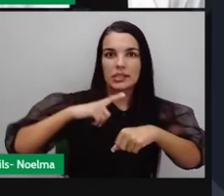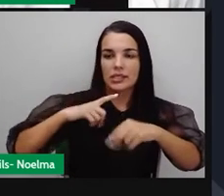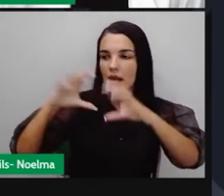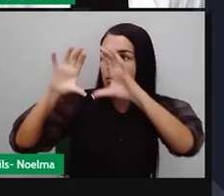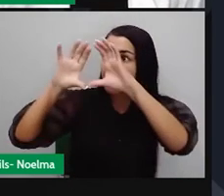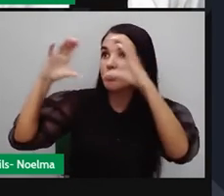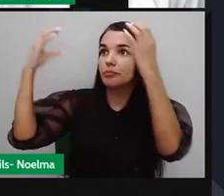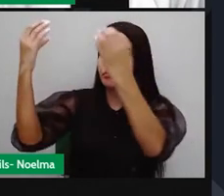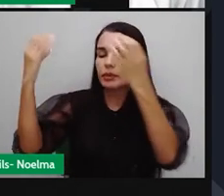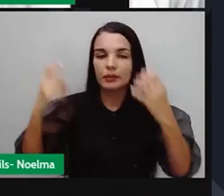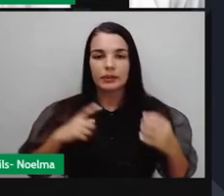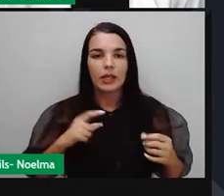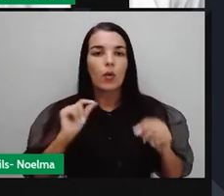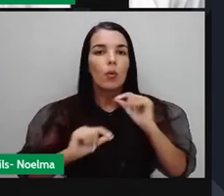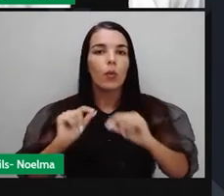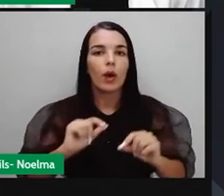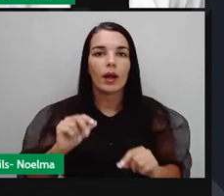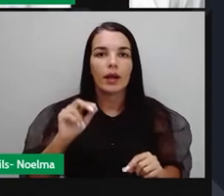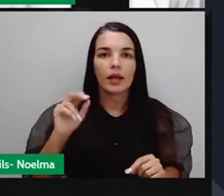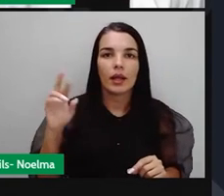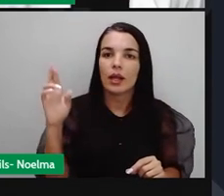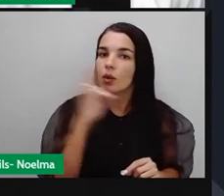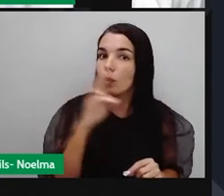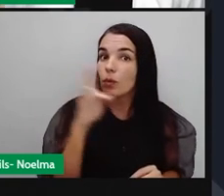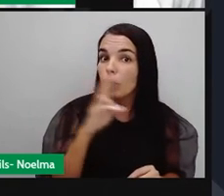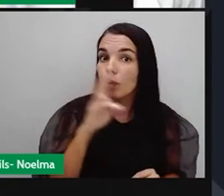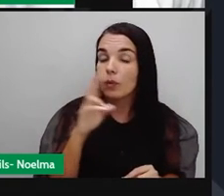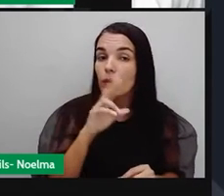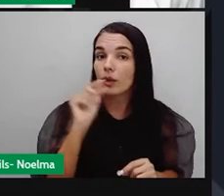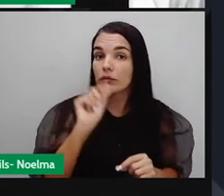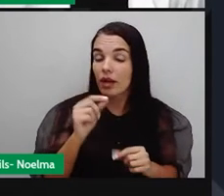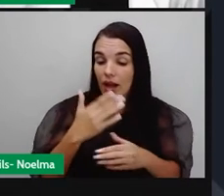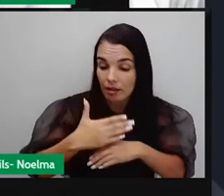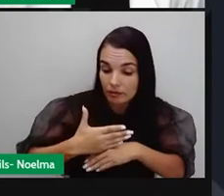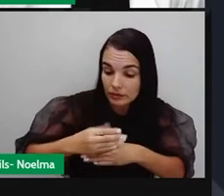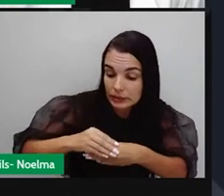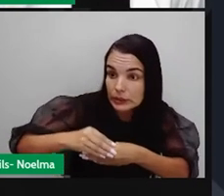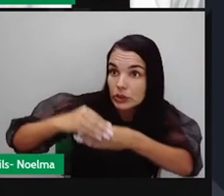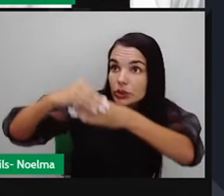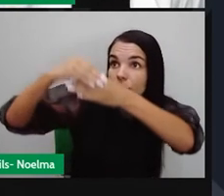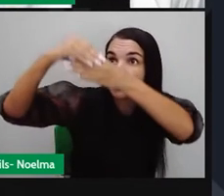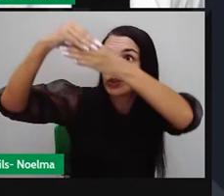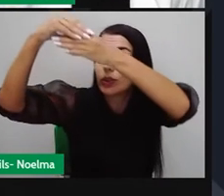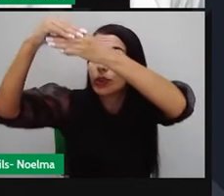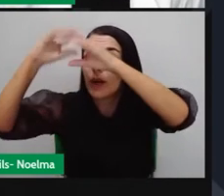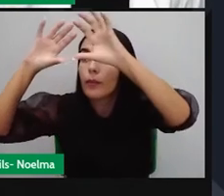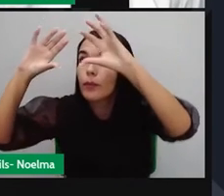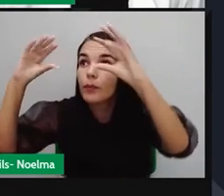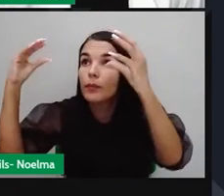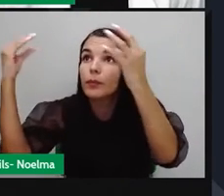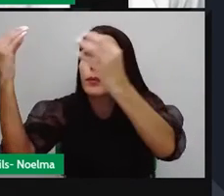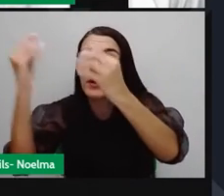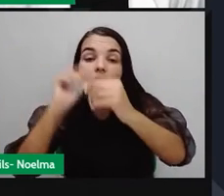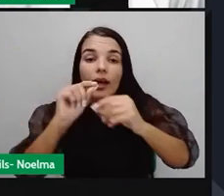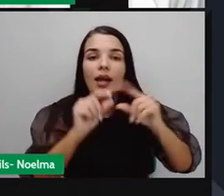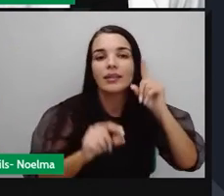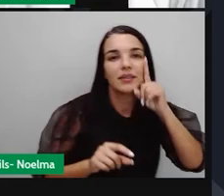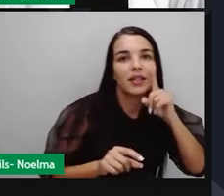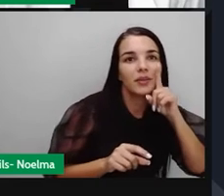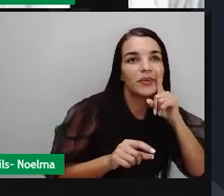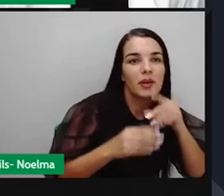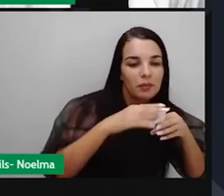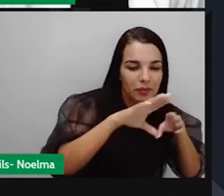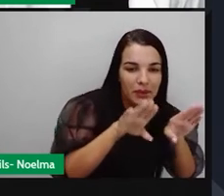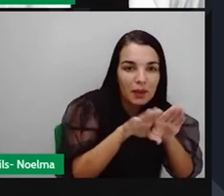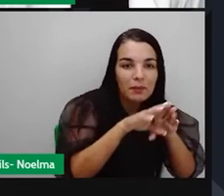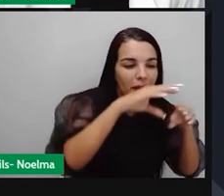Os soviéticos acabam levando o primeiro homem a fazer uma viagem espacial e os americanos respondem levando o primeiro homem